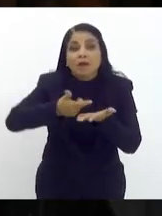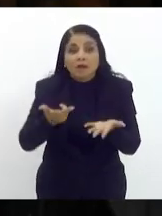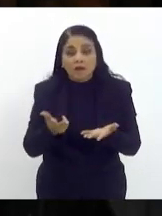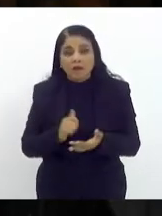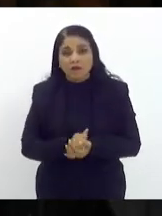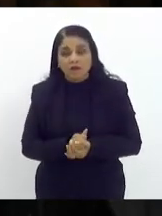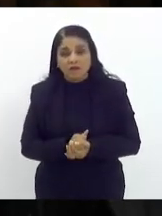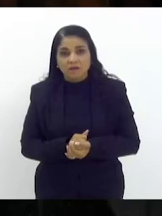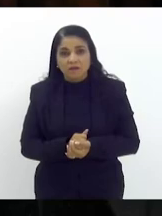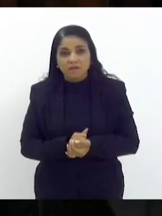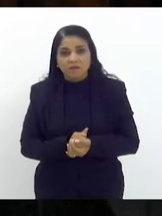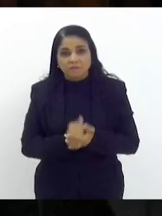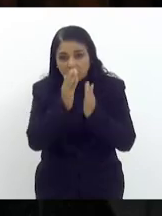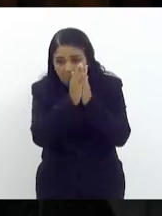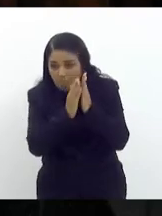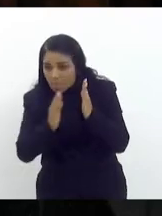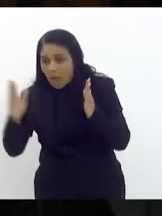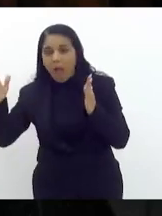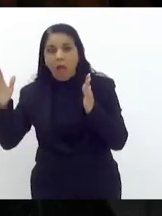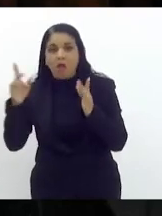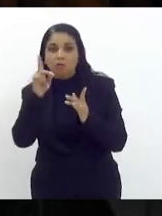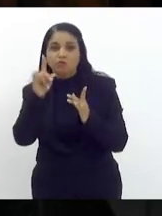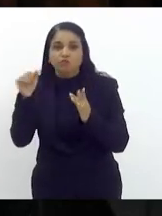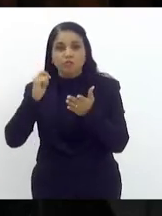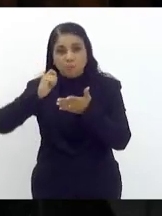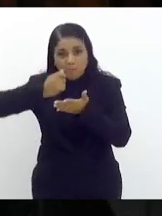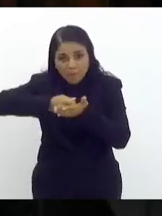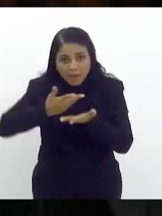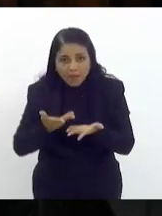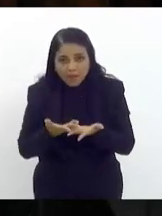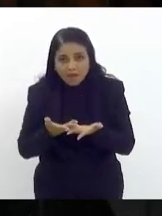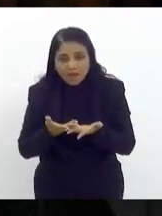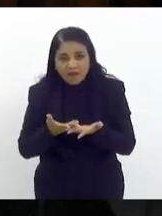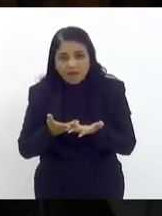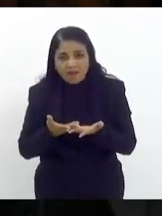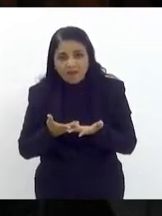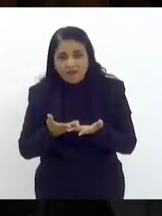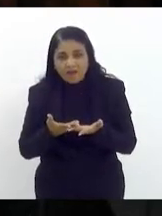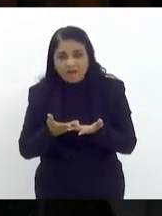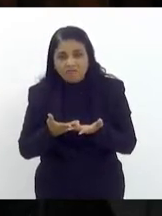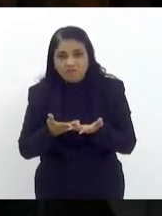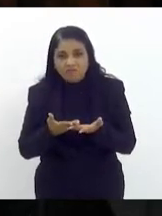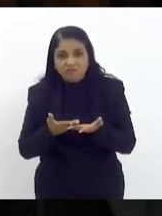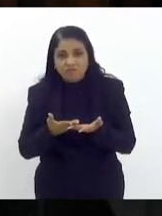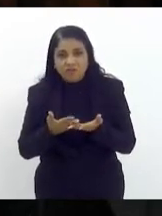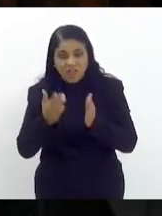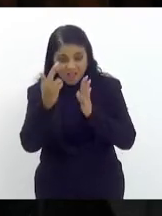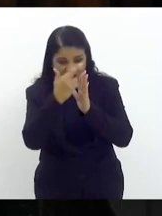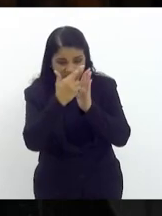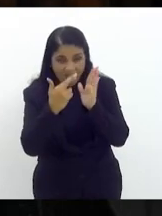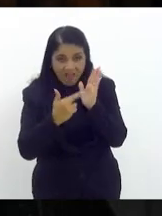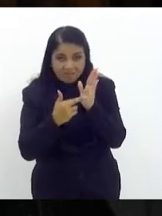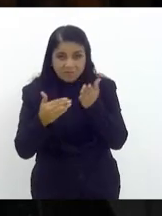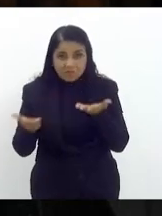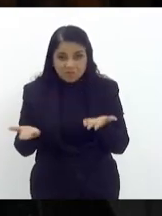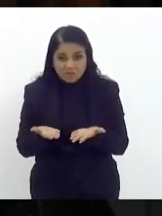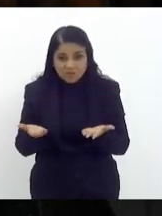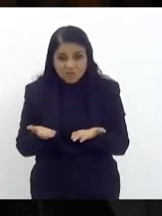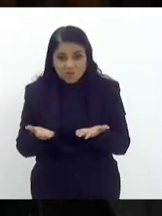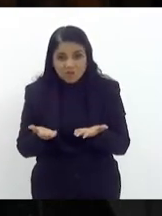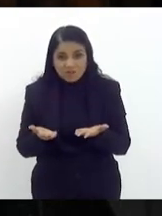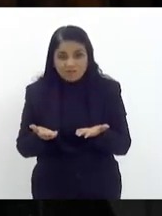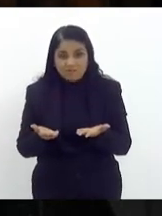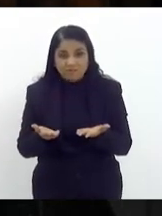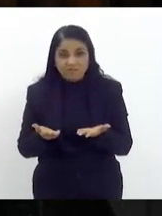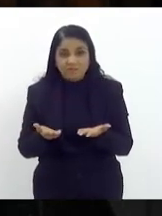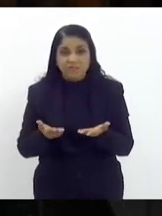postergando a data de pagamento e este regime que está aí a cada ano a gente vai